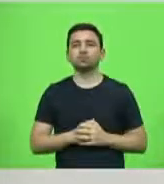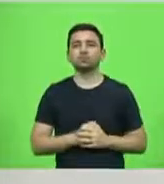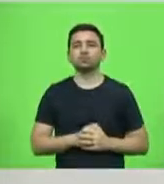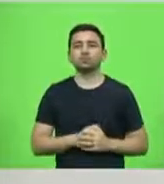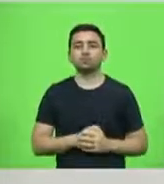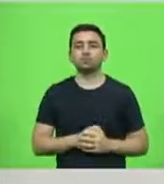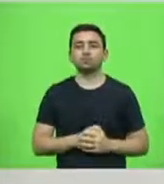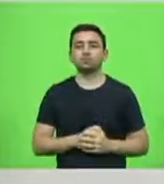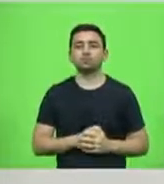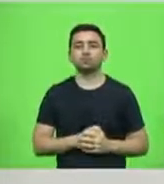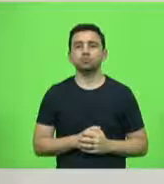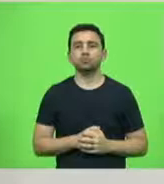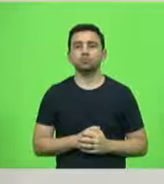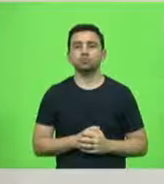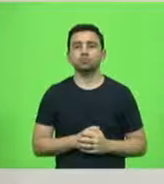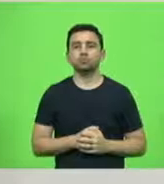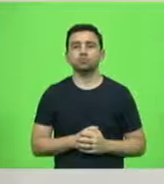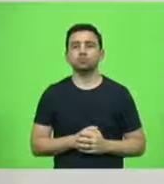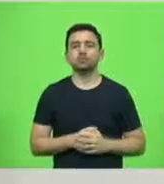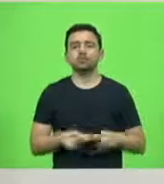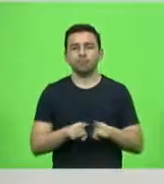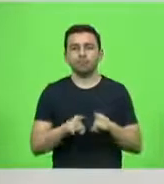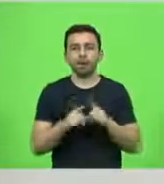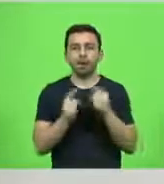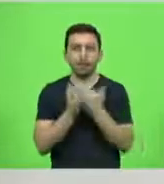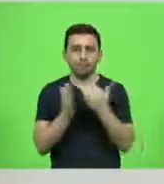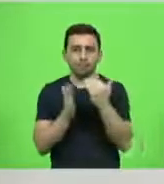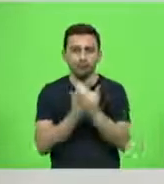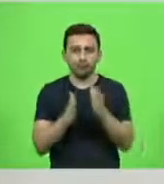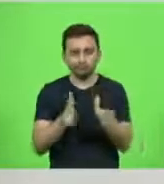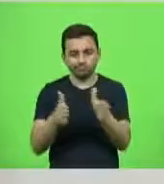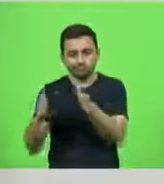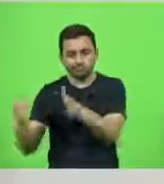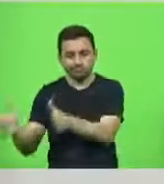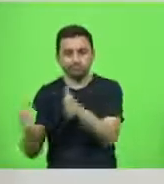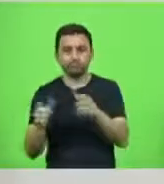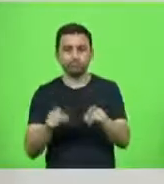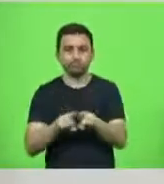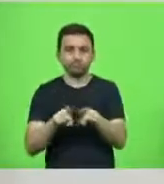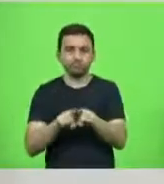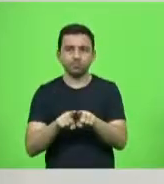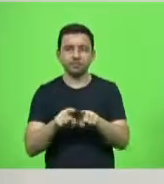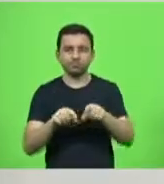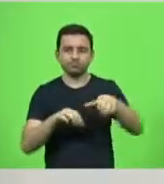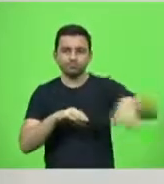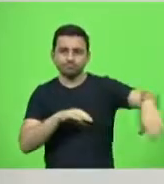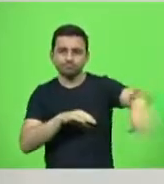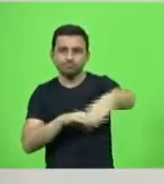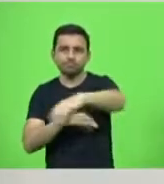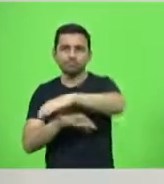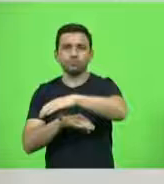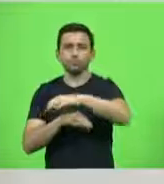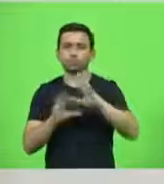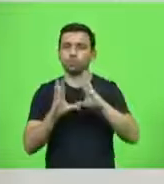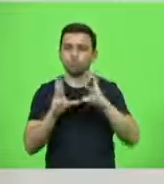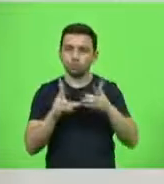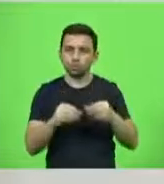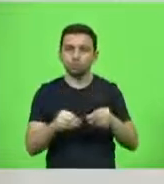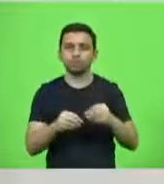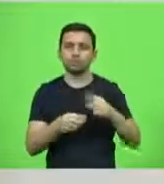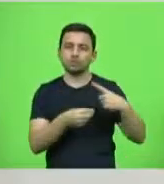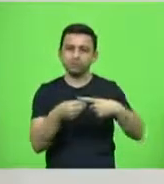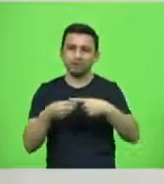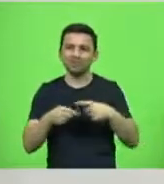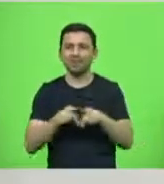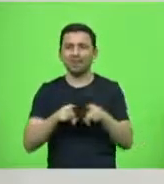as faixas adicionais, as interseções nos municípios, a própria Sera que sempre